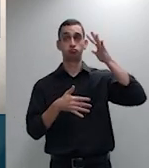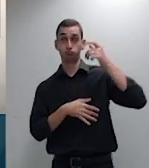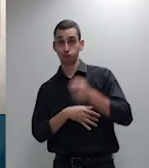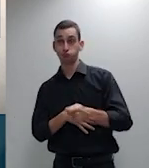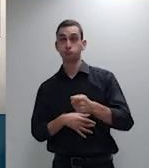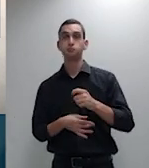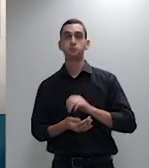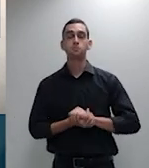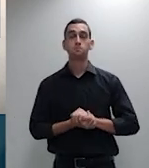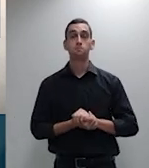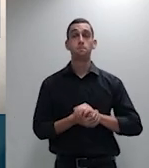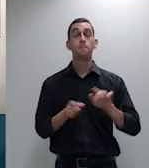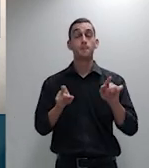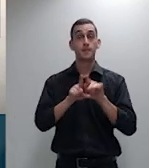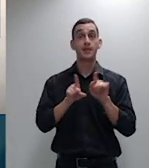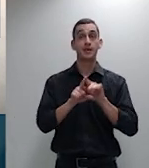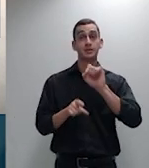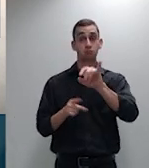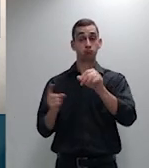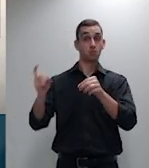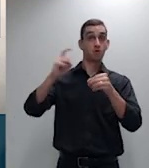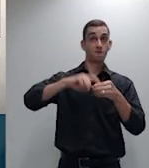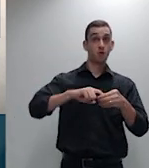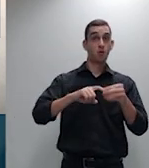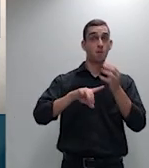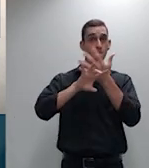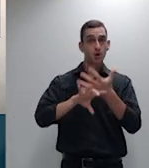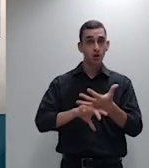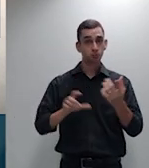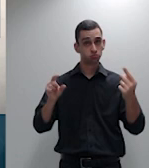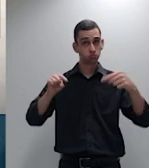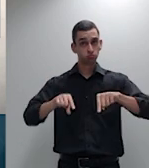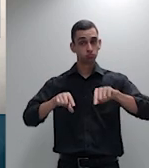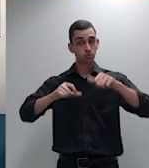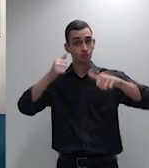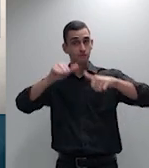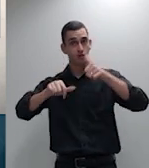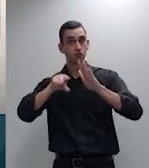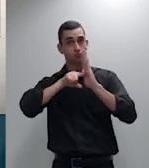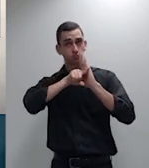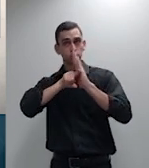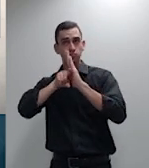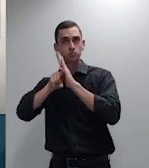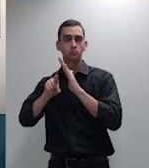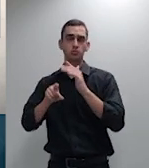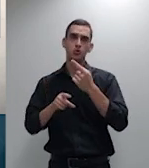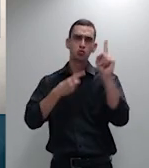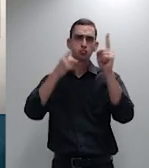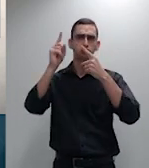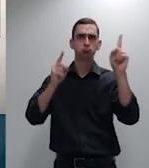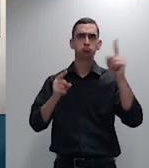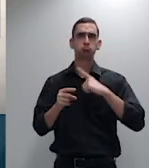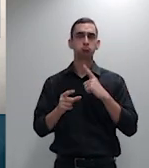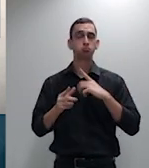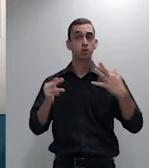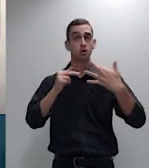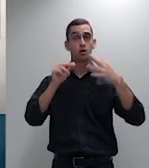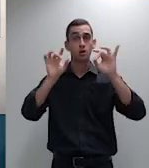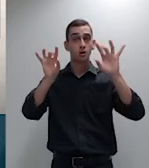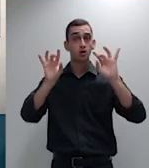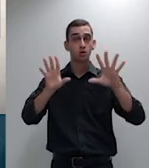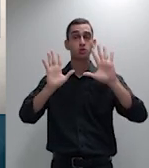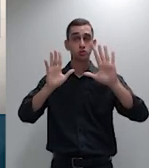matéria a esta corte num dos recursos apetados e tendo em vista a multiplicidade de recursos e tendo cabível